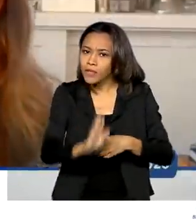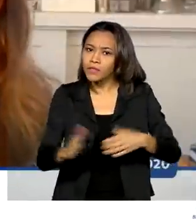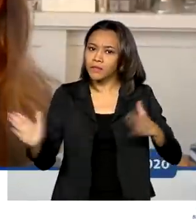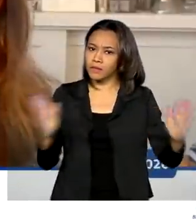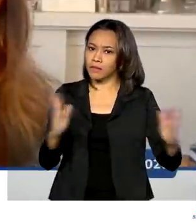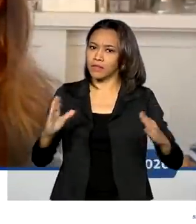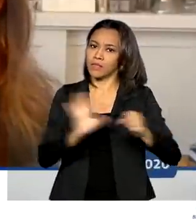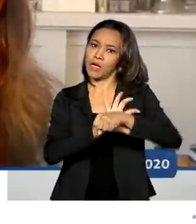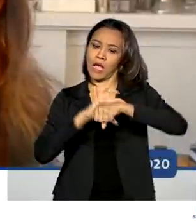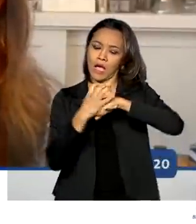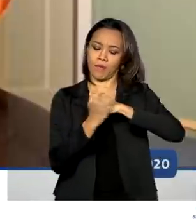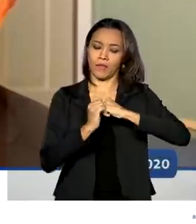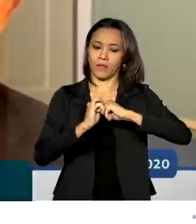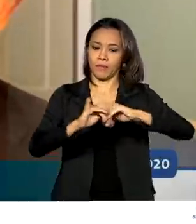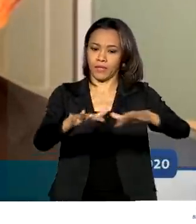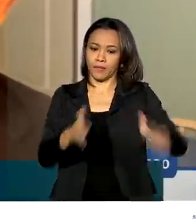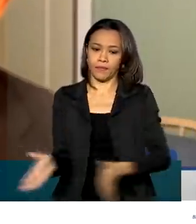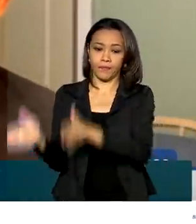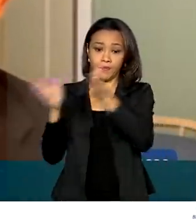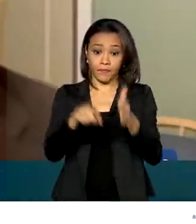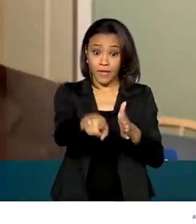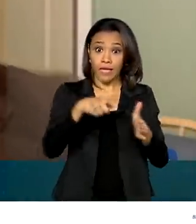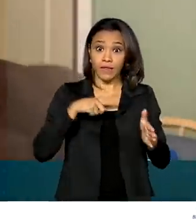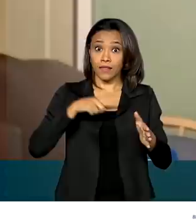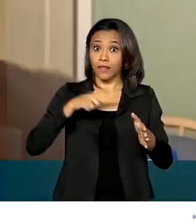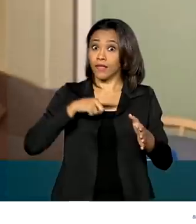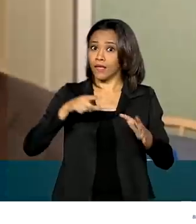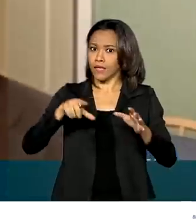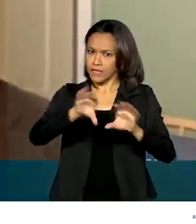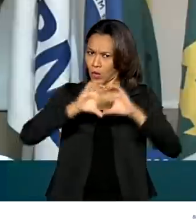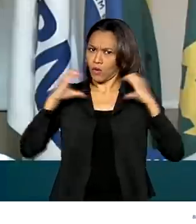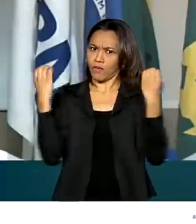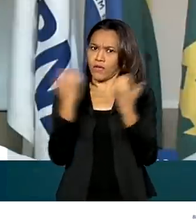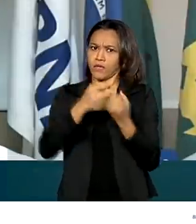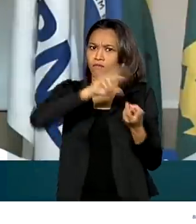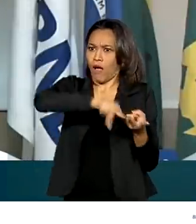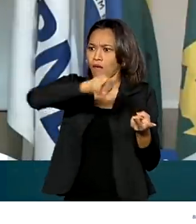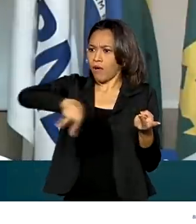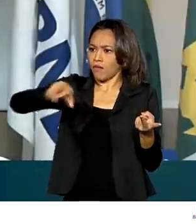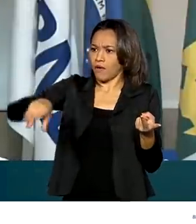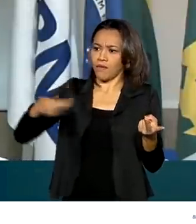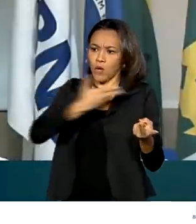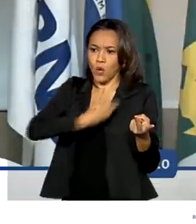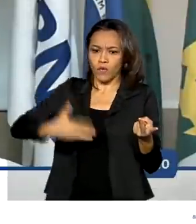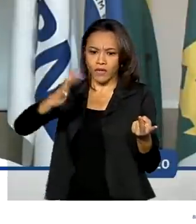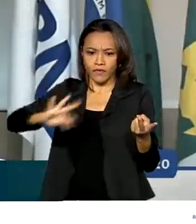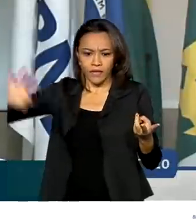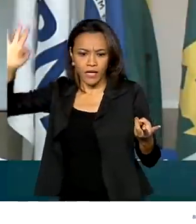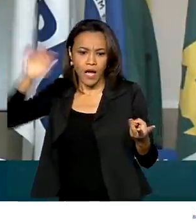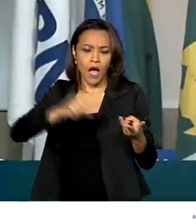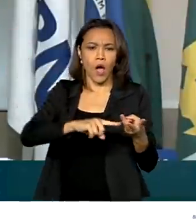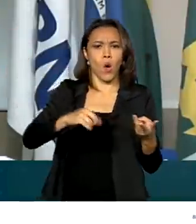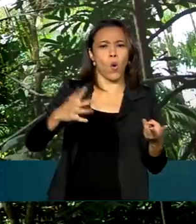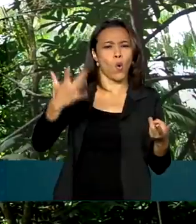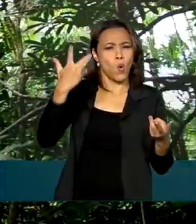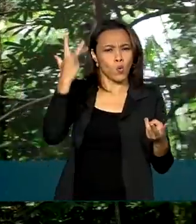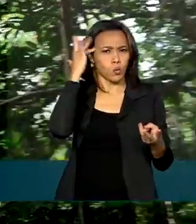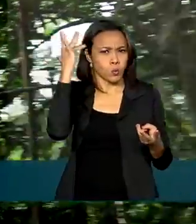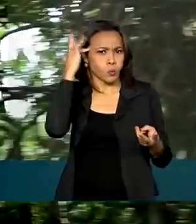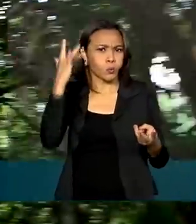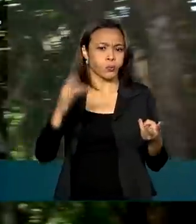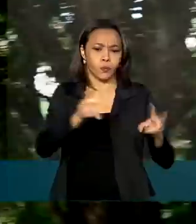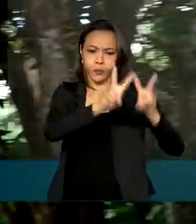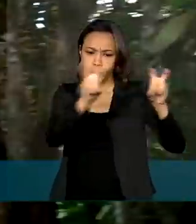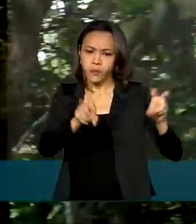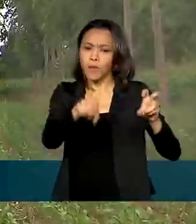semana BNDES Verde reúne especialistas, iniciativa privada e governo federal no debate de temas diferentes, como